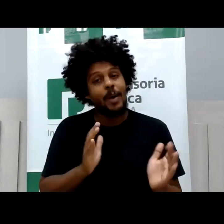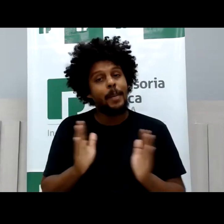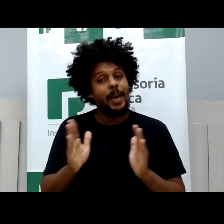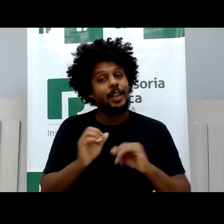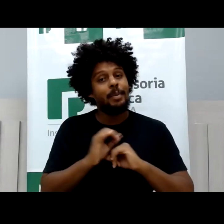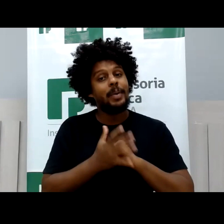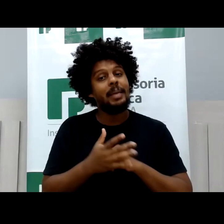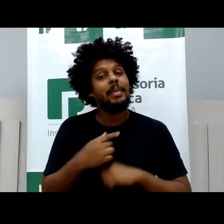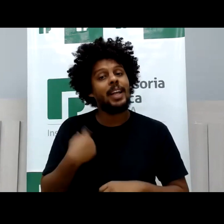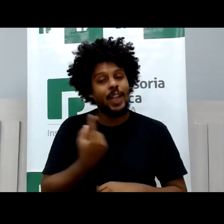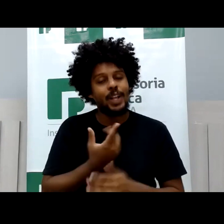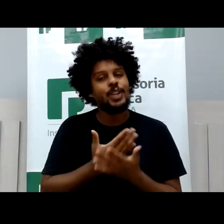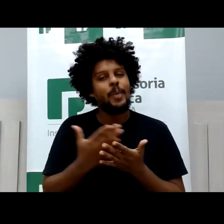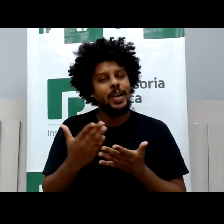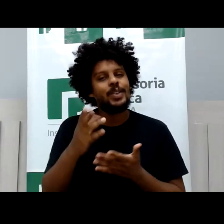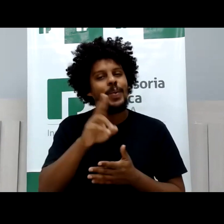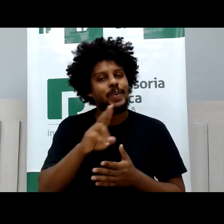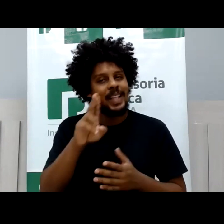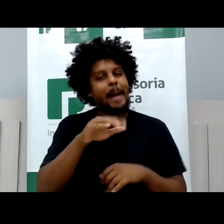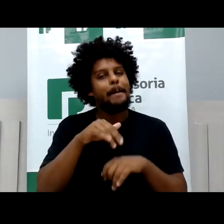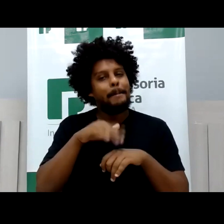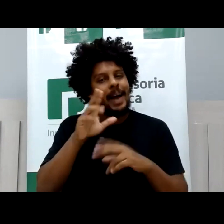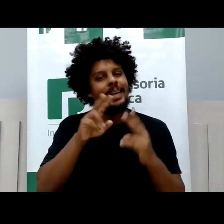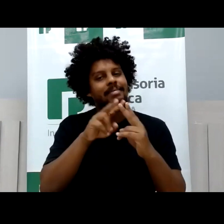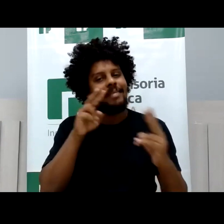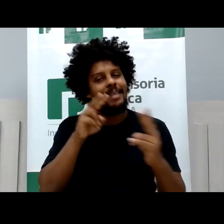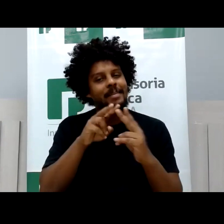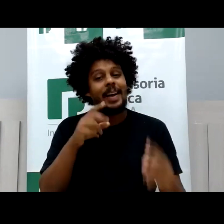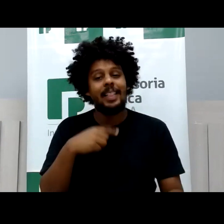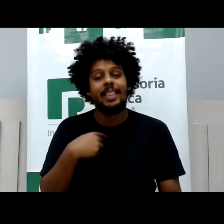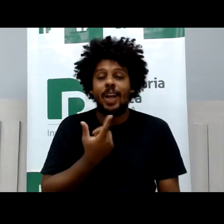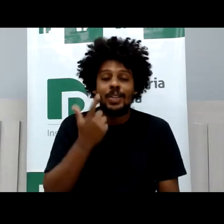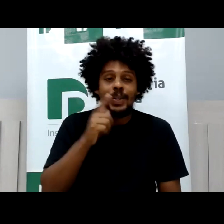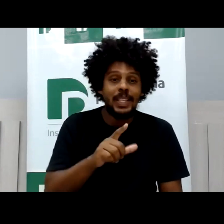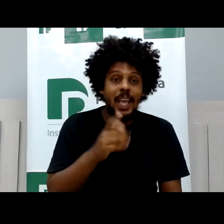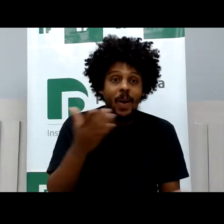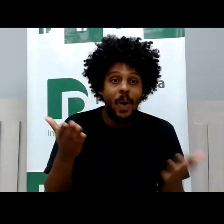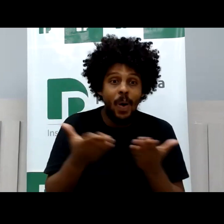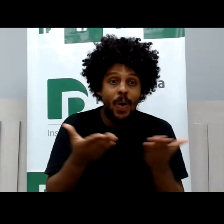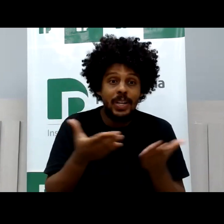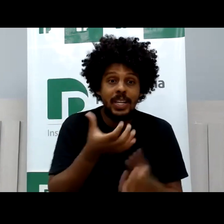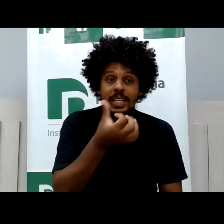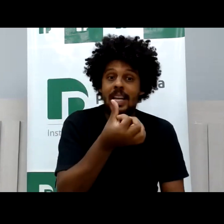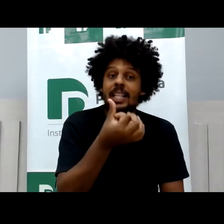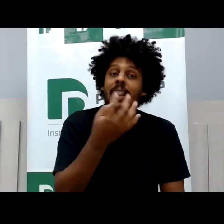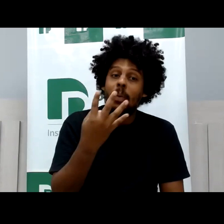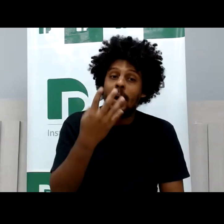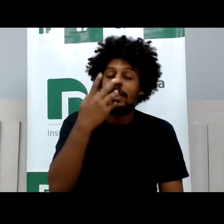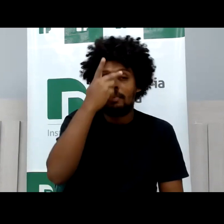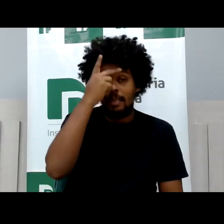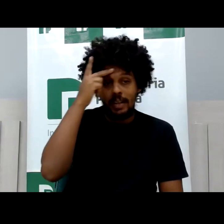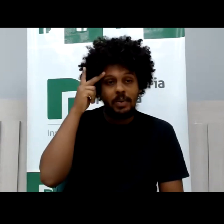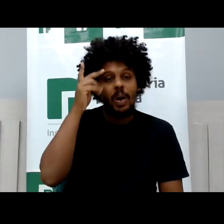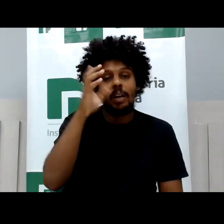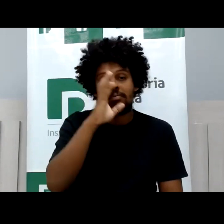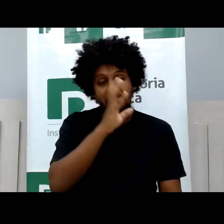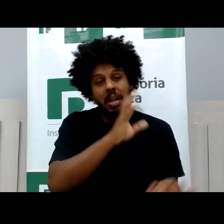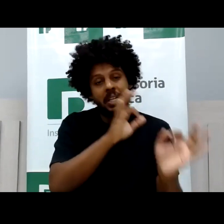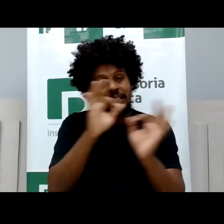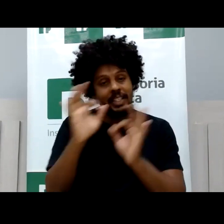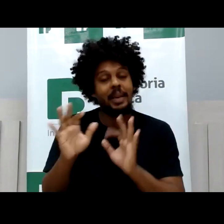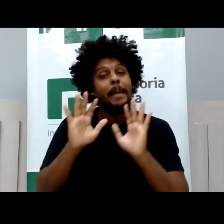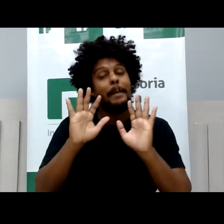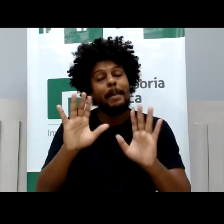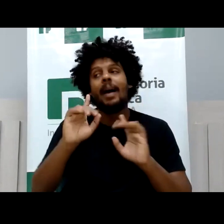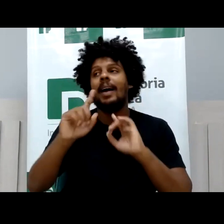conseguimos alcançar 64 pessoas assistindo mas não vai ser só isso porque vai ser enviado depois para todos né para todo